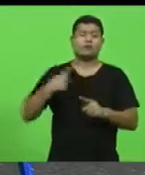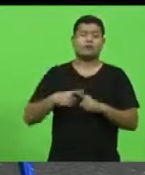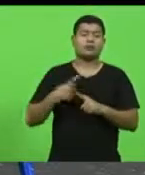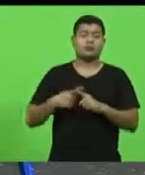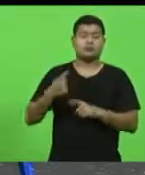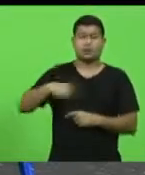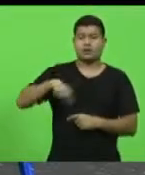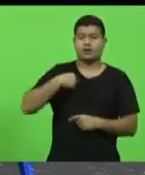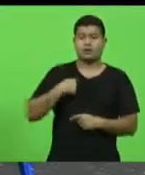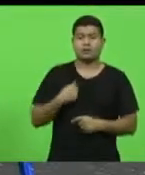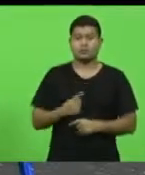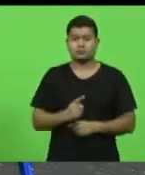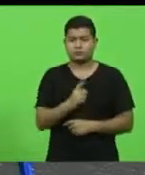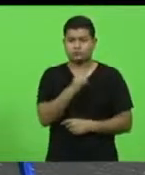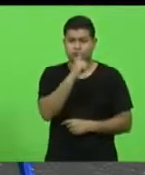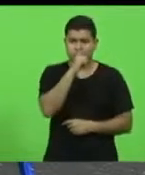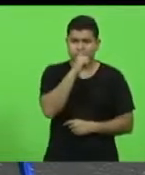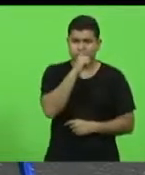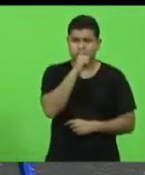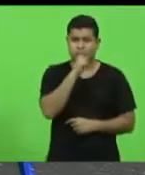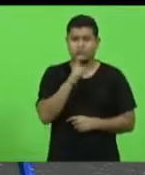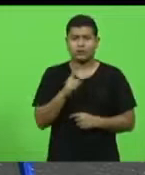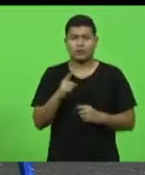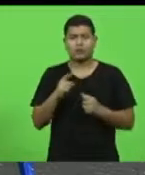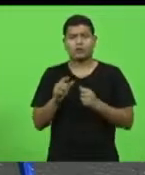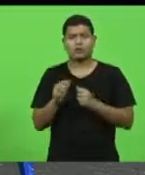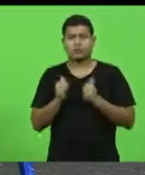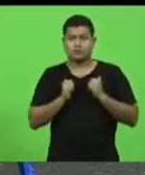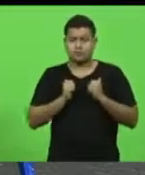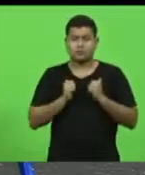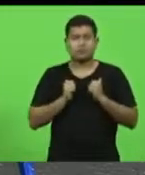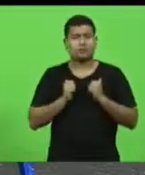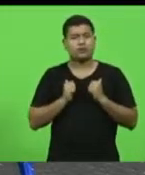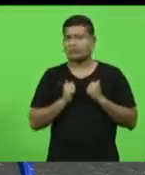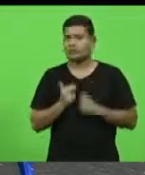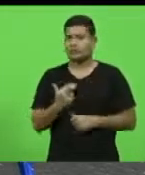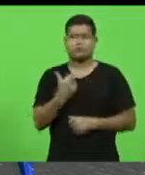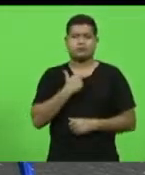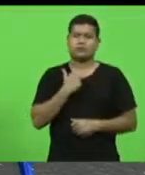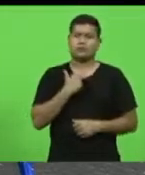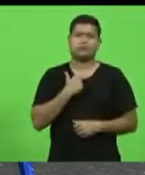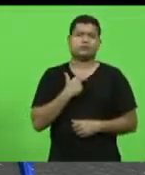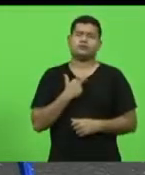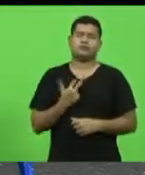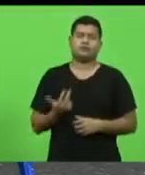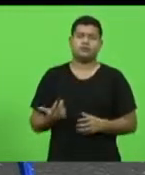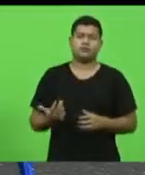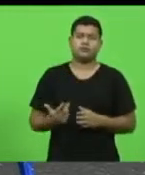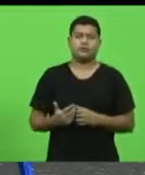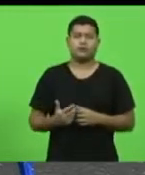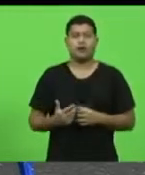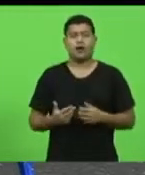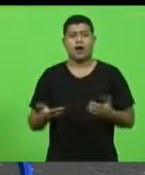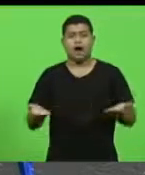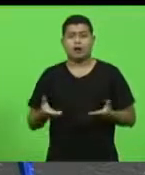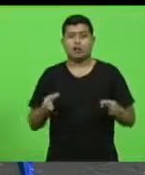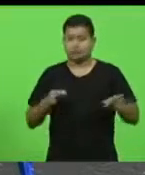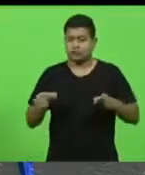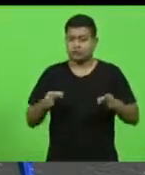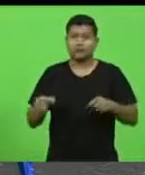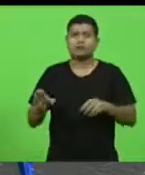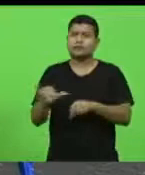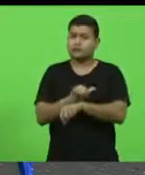silenciar num momento tão estratégico para o futuro